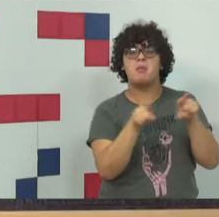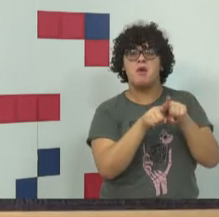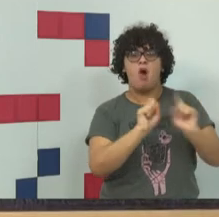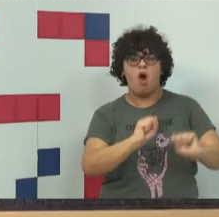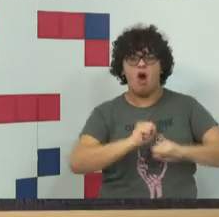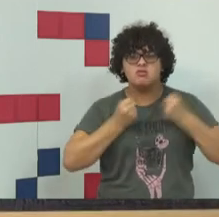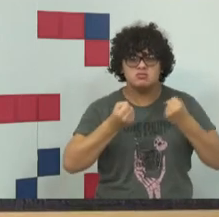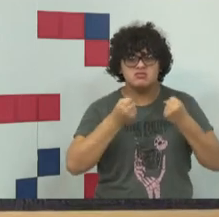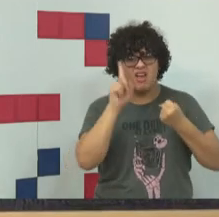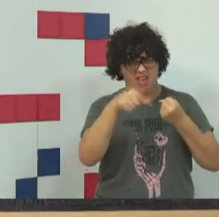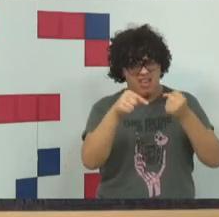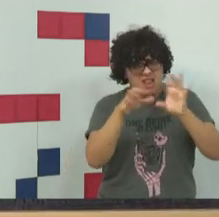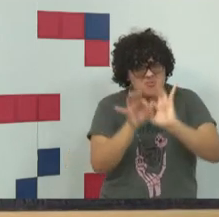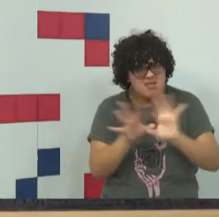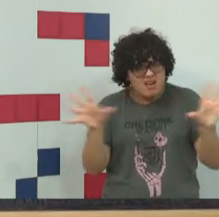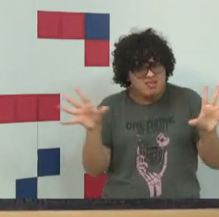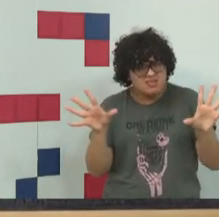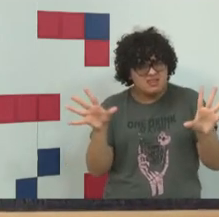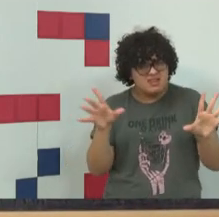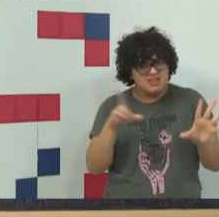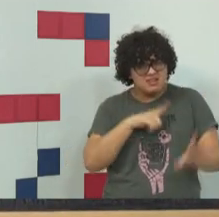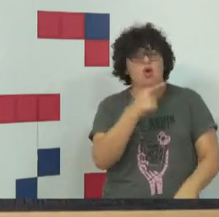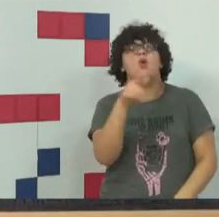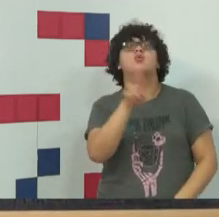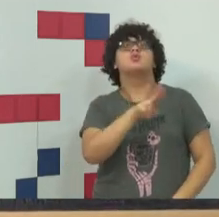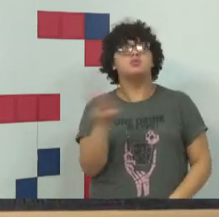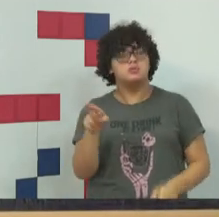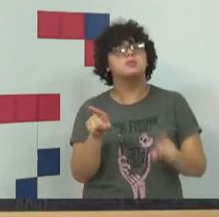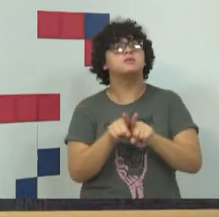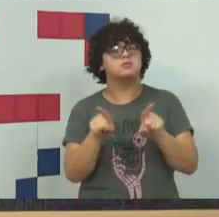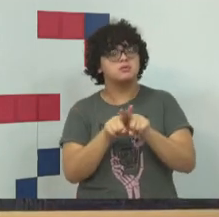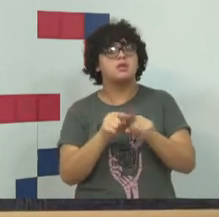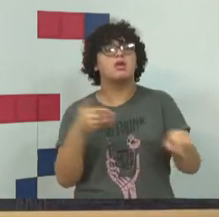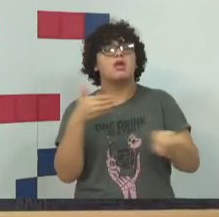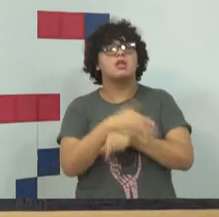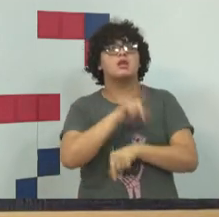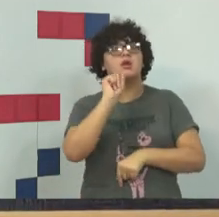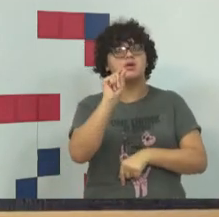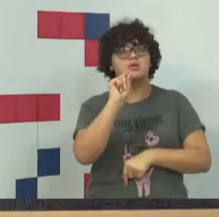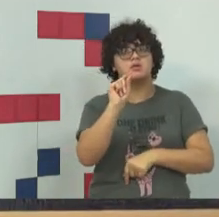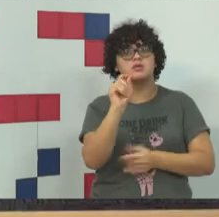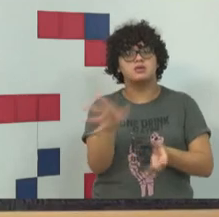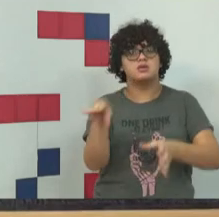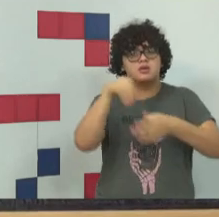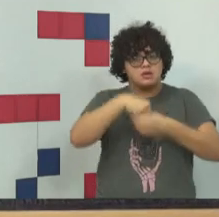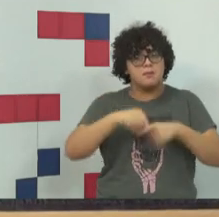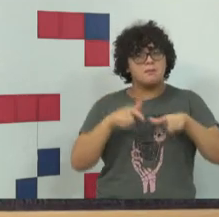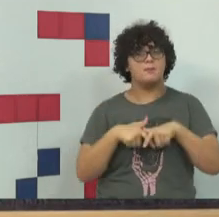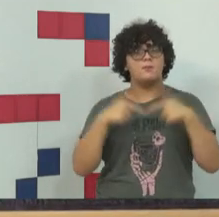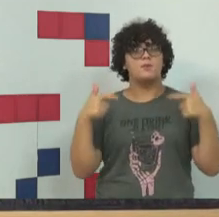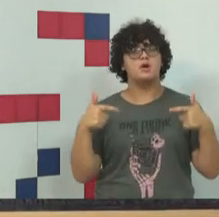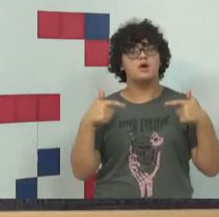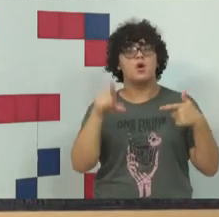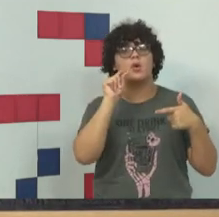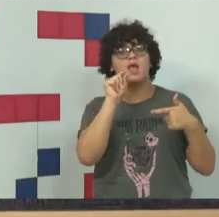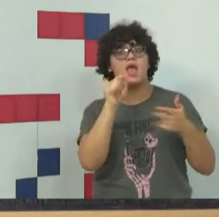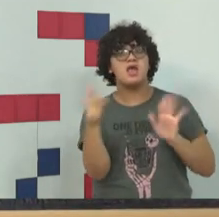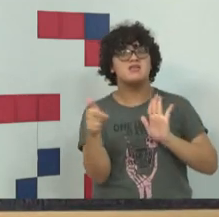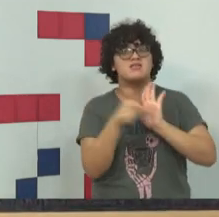expressão. Isso tem outro nome, se insere dentro da rúbrica maior que é a